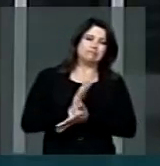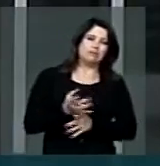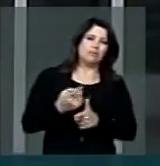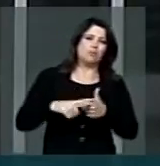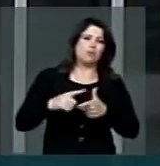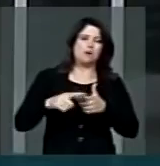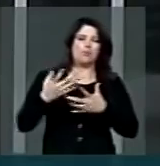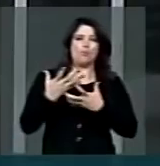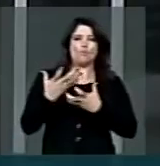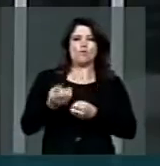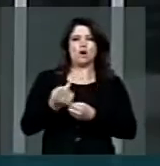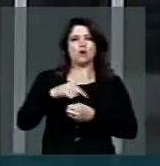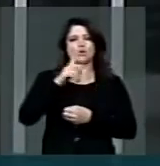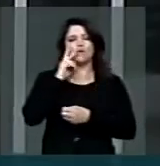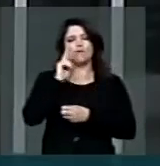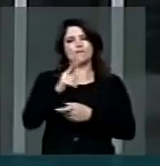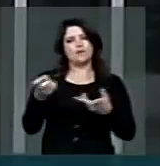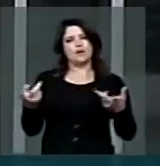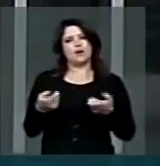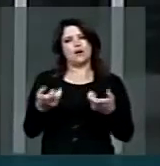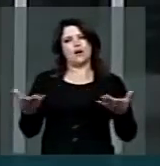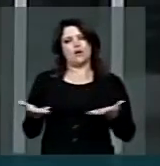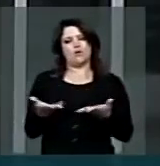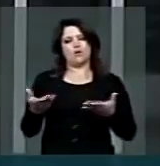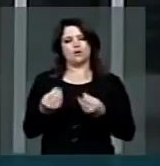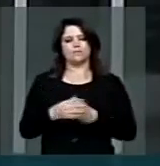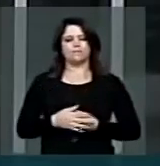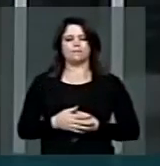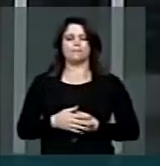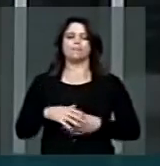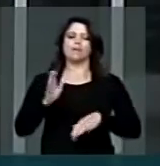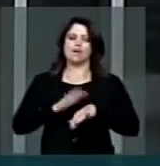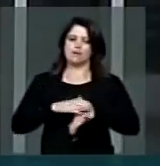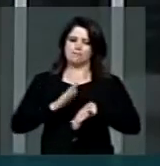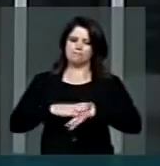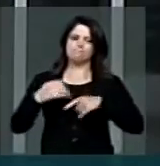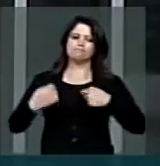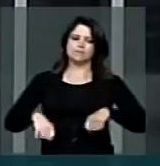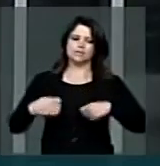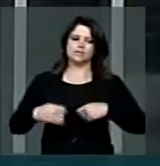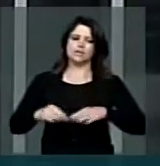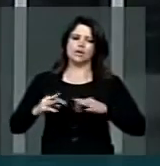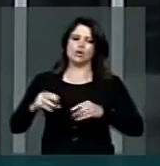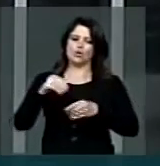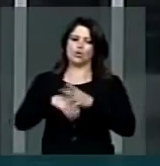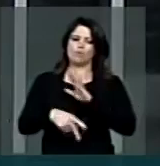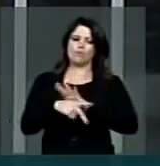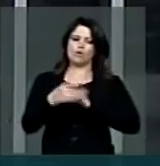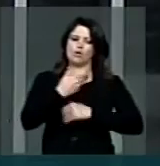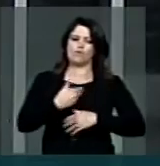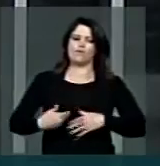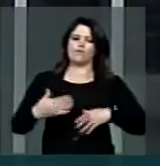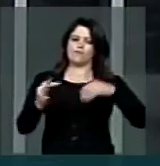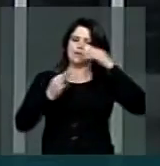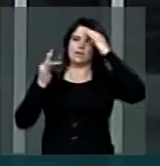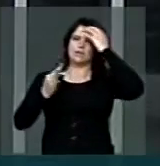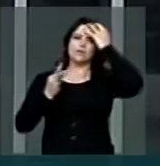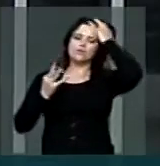pela seca que nós vivemos no presente momento. É hora, é momento desta casa e do governo federal